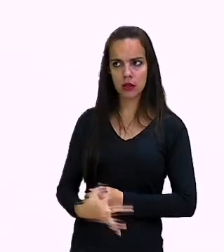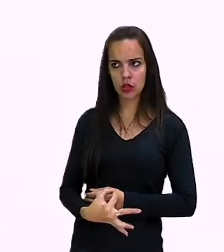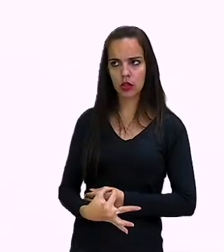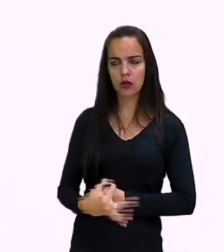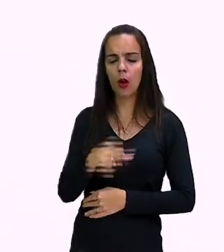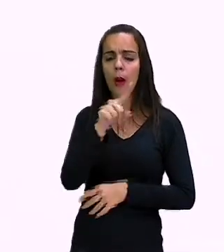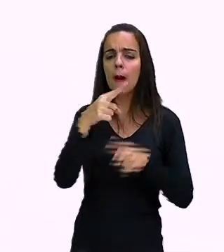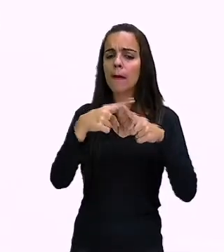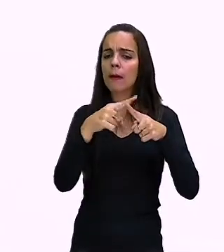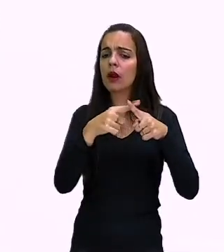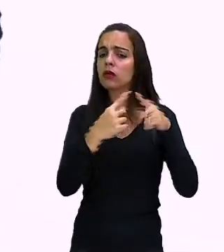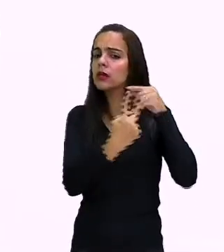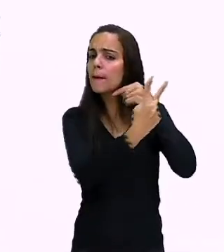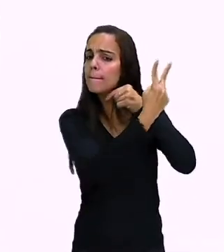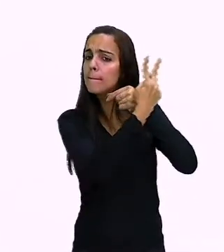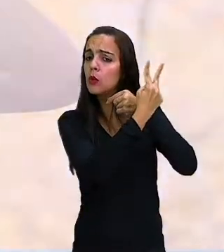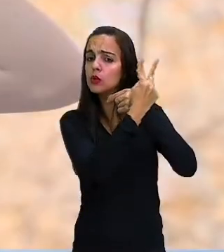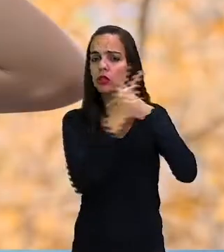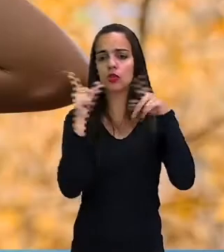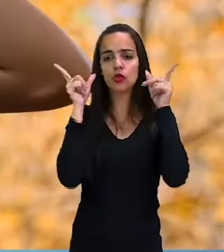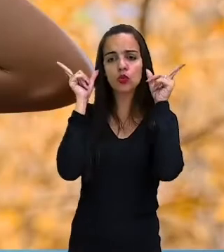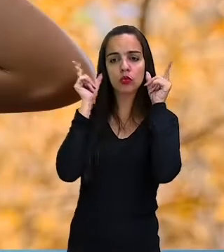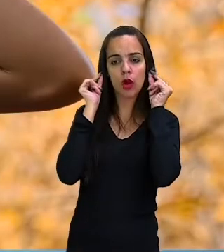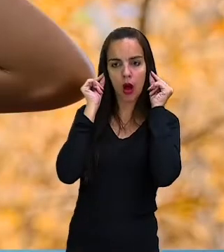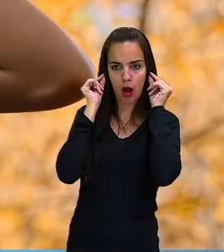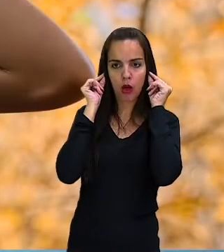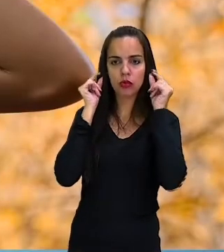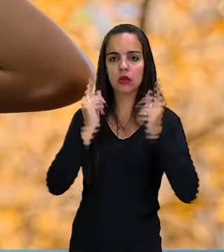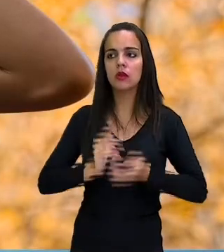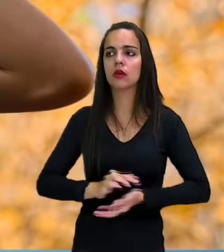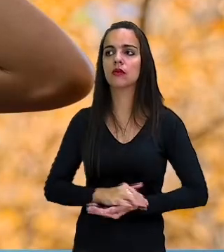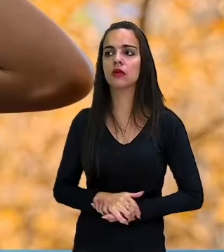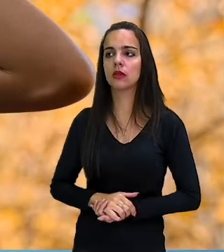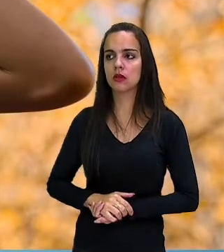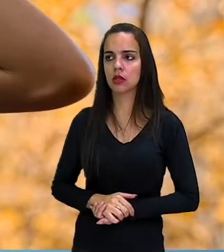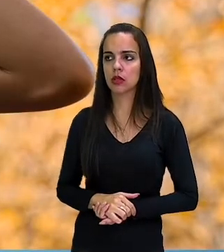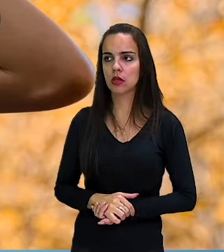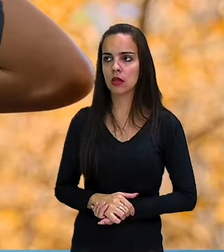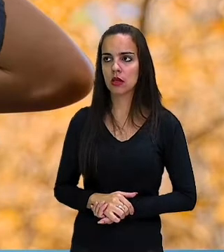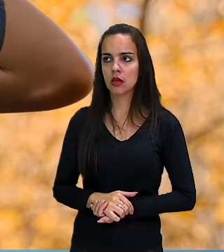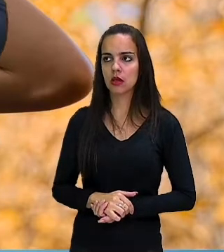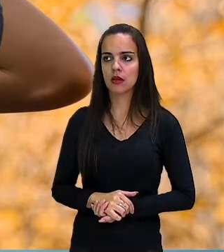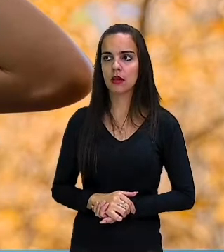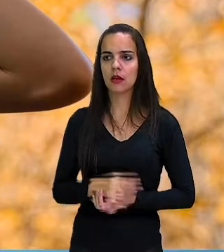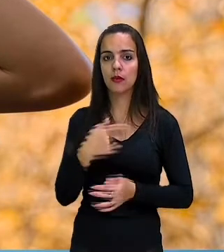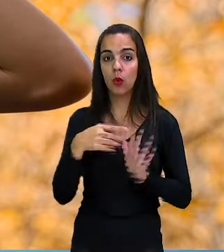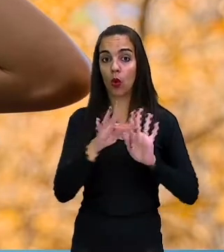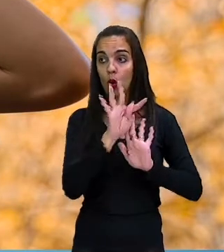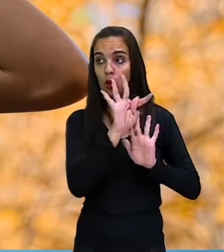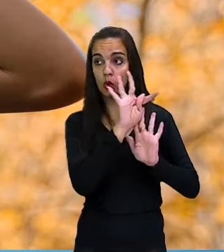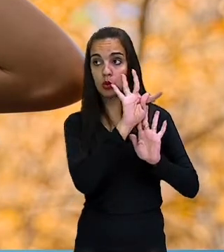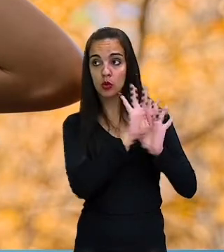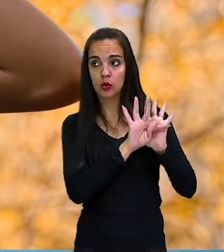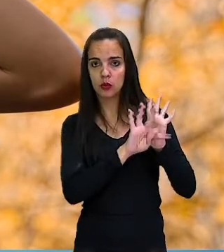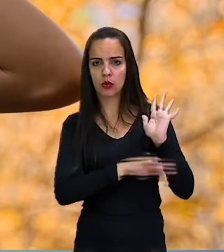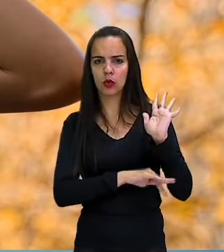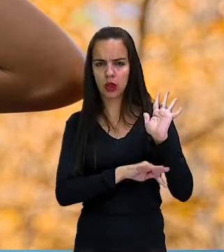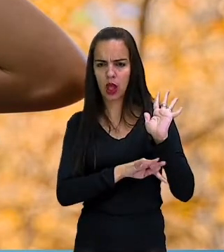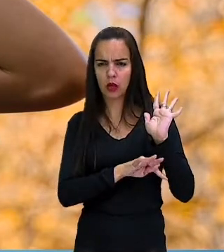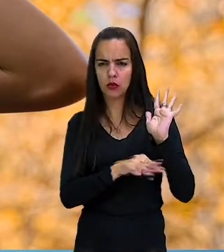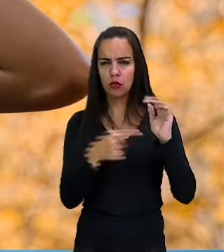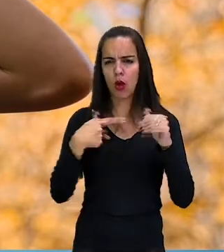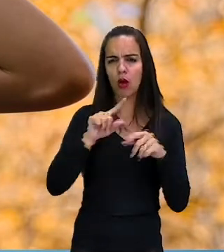proteger a sua audição. Vamos à próxima? Então, no texto, o verbo modal should